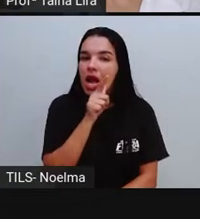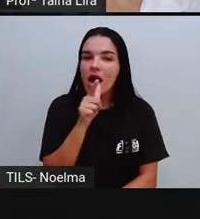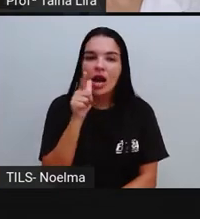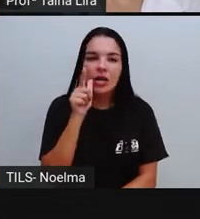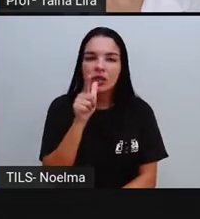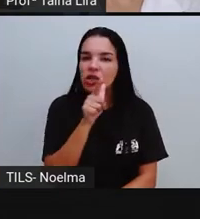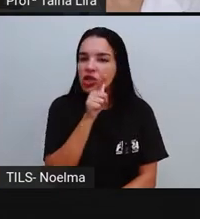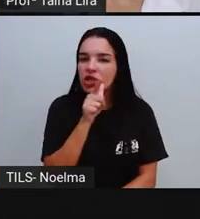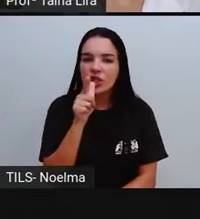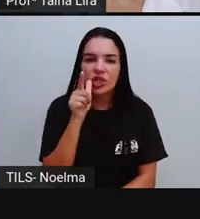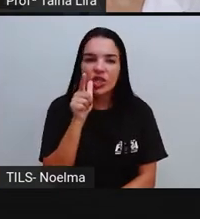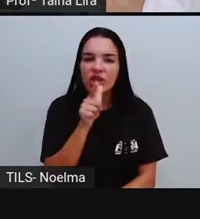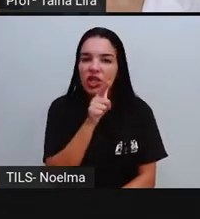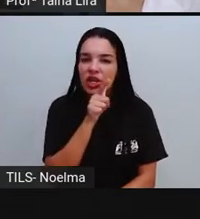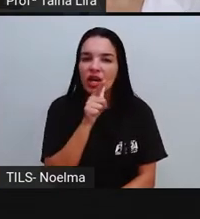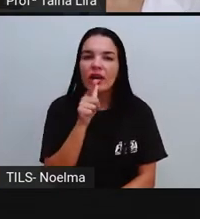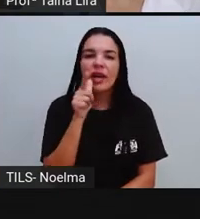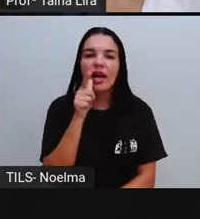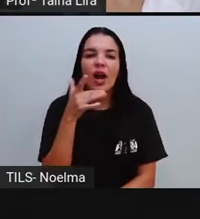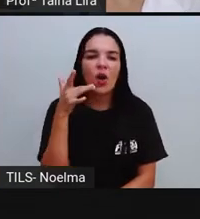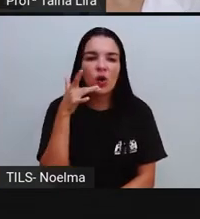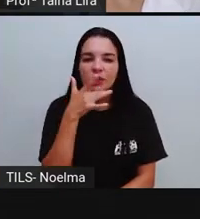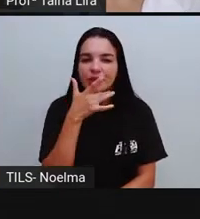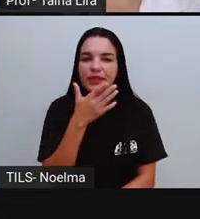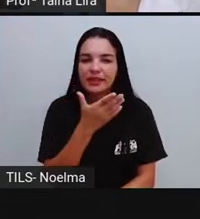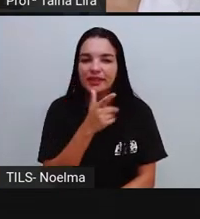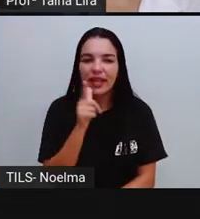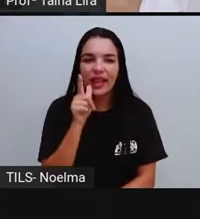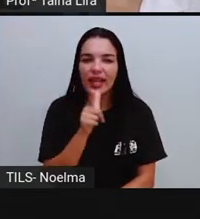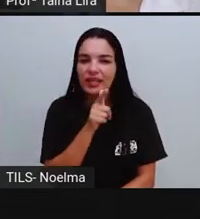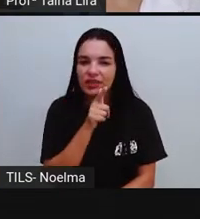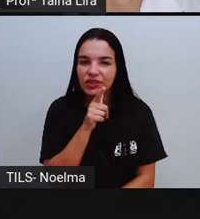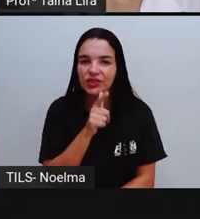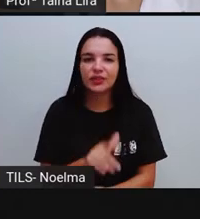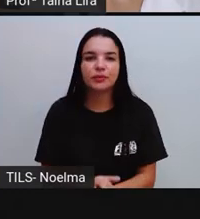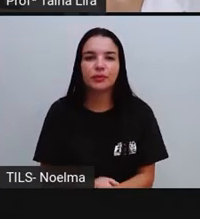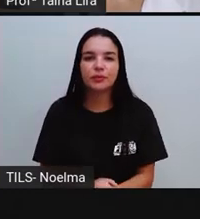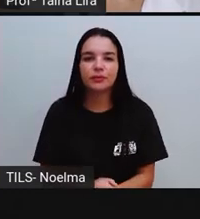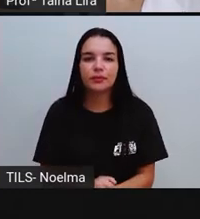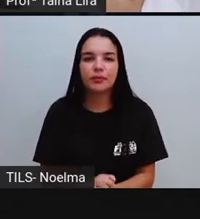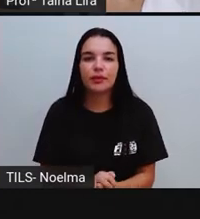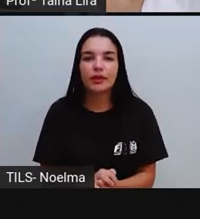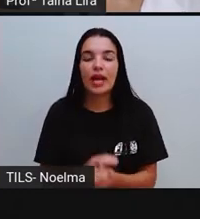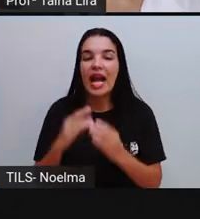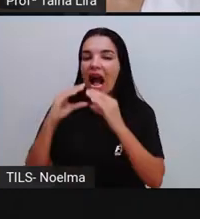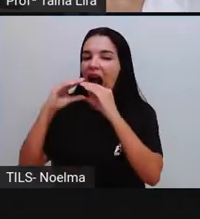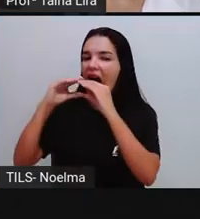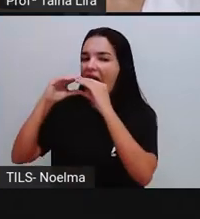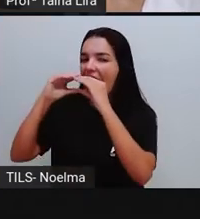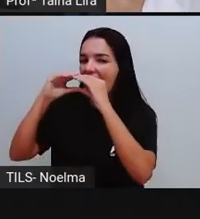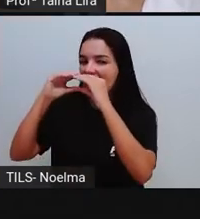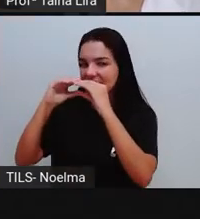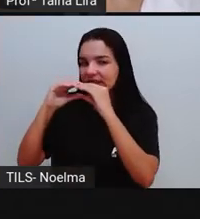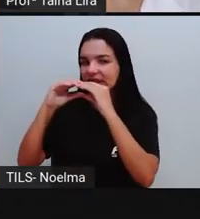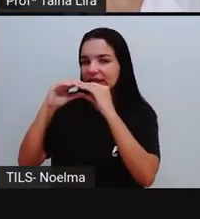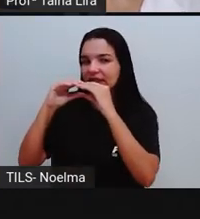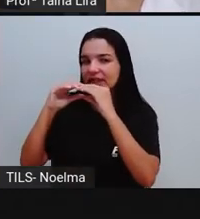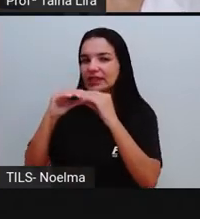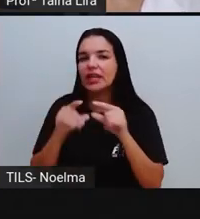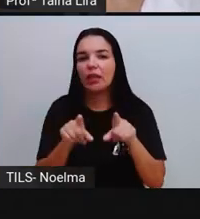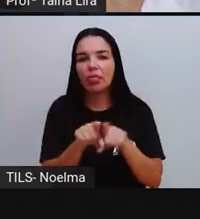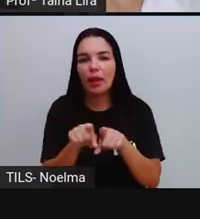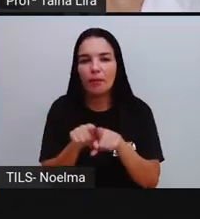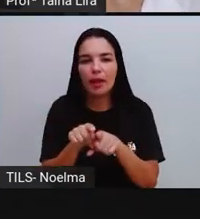cada lanche gostoso, Sanduíche natural,